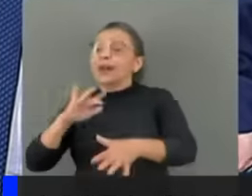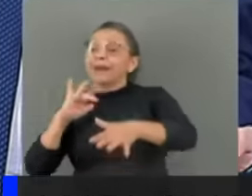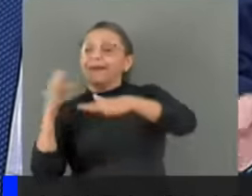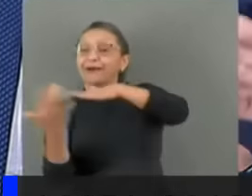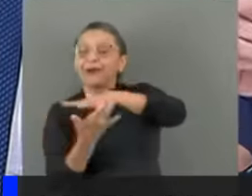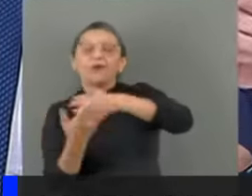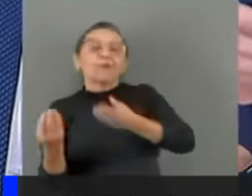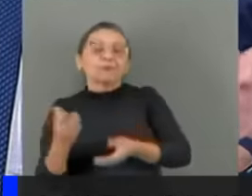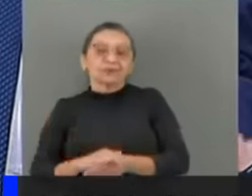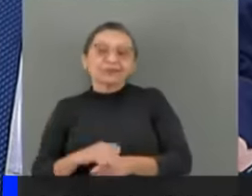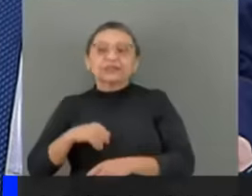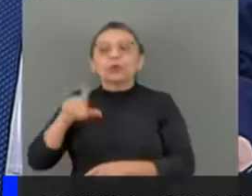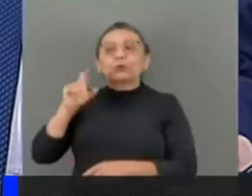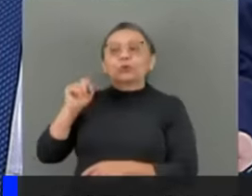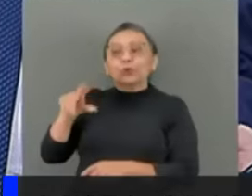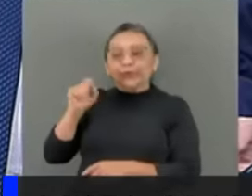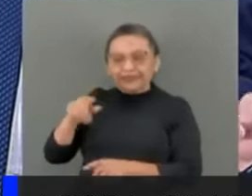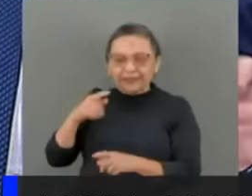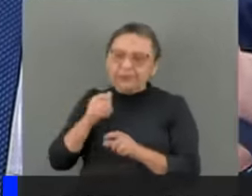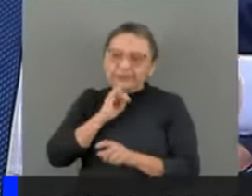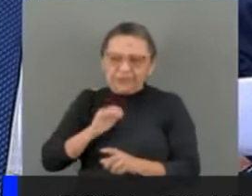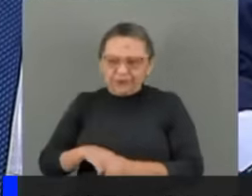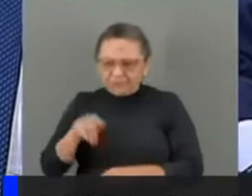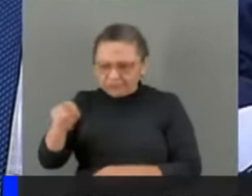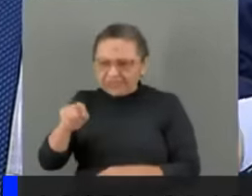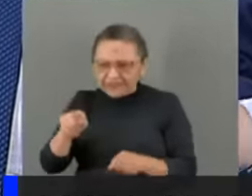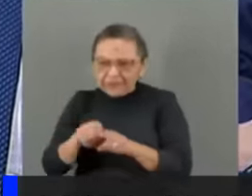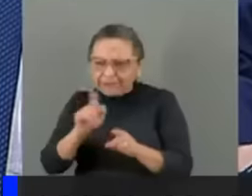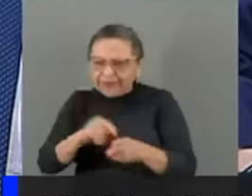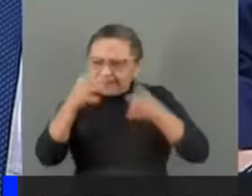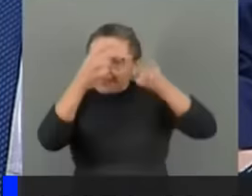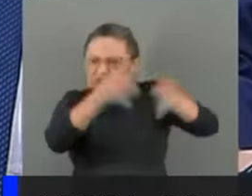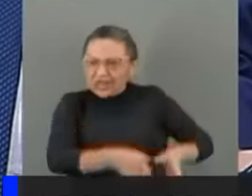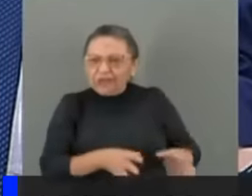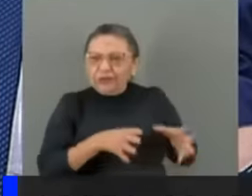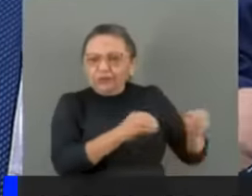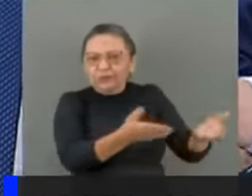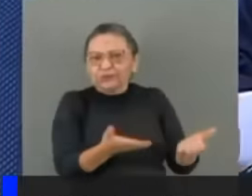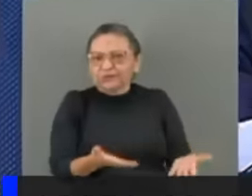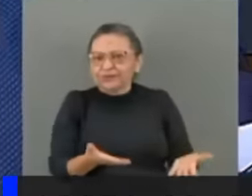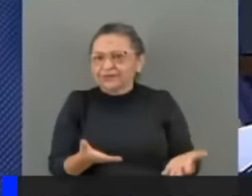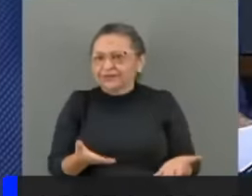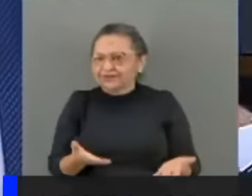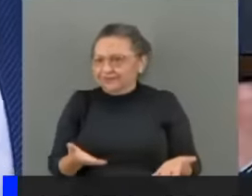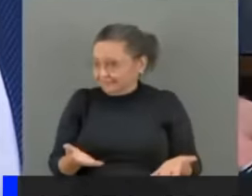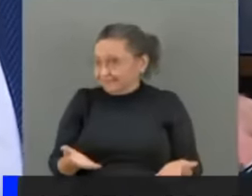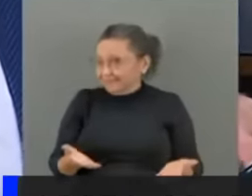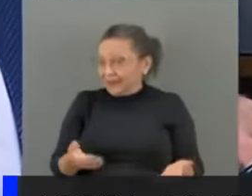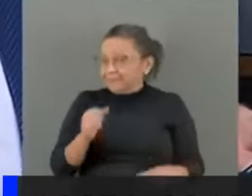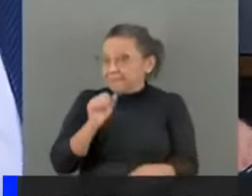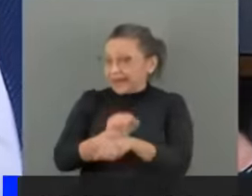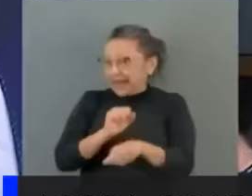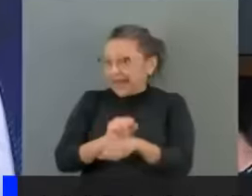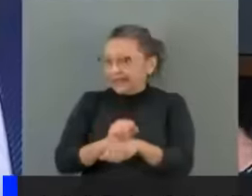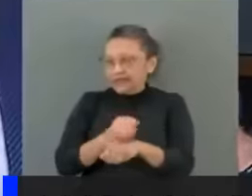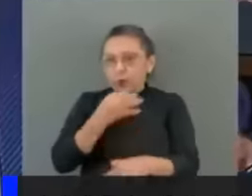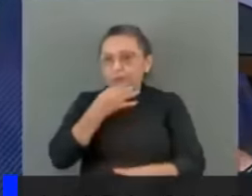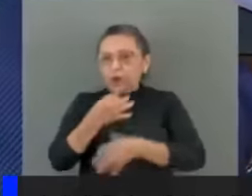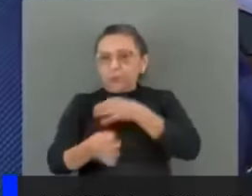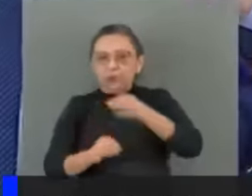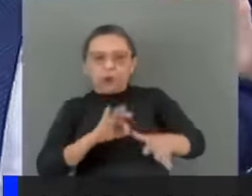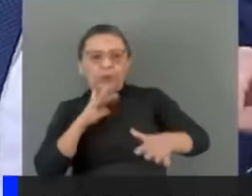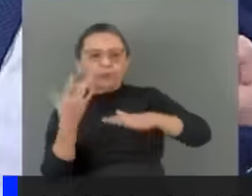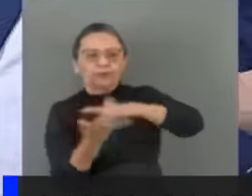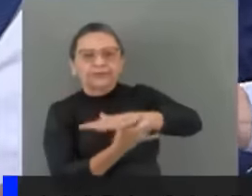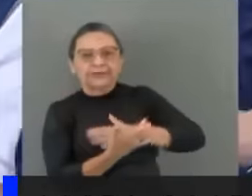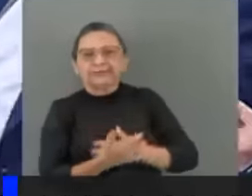seu Twitter, por exemplo? Vossa Excelência também deixaria de atuar nas redes sociais. E aqui eu vou colocar a minha posição. Sei que tem até